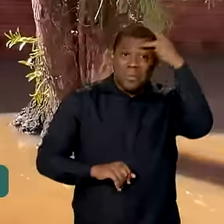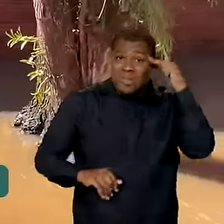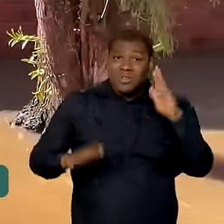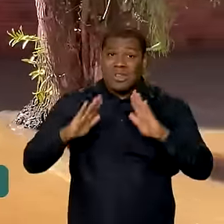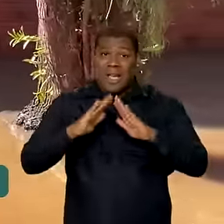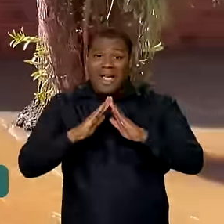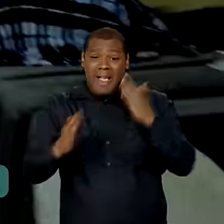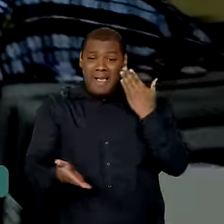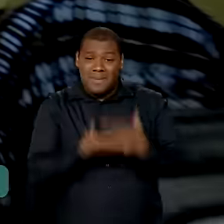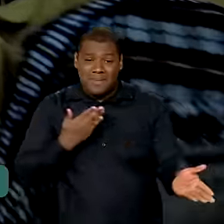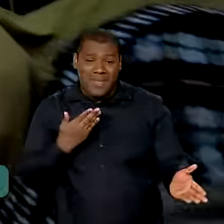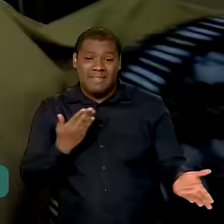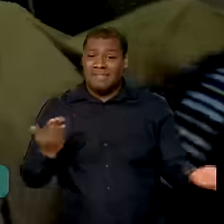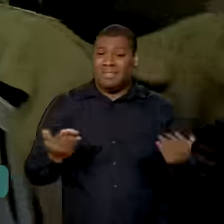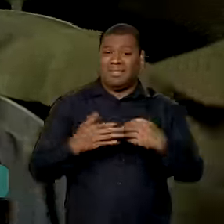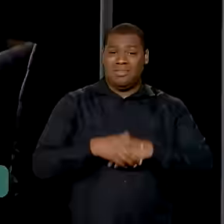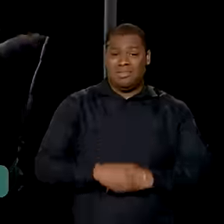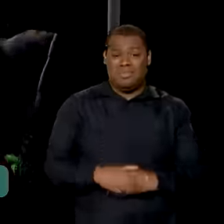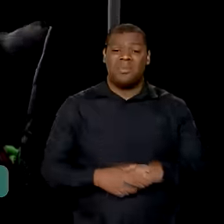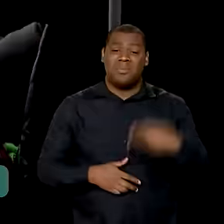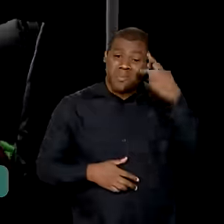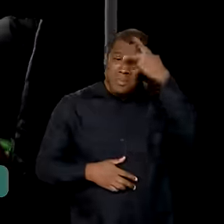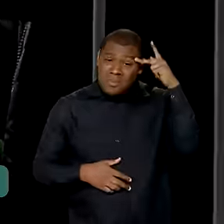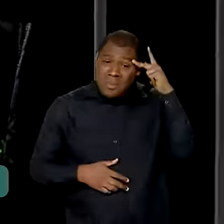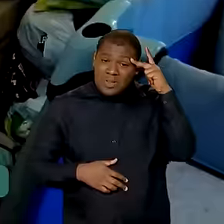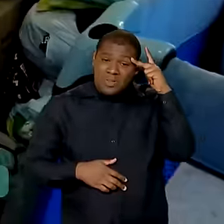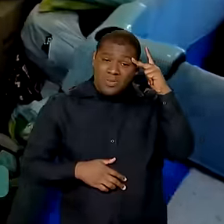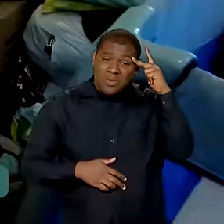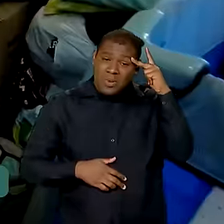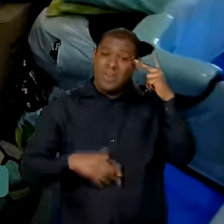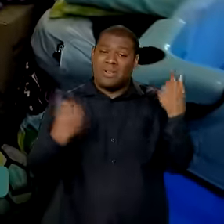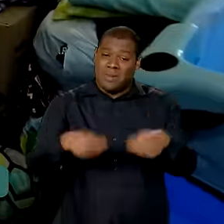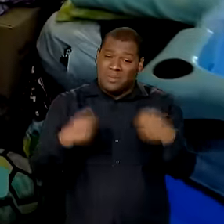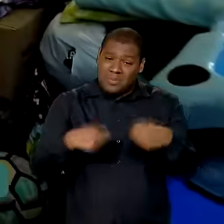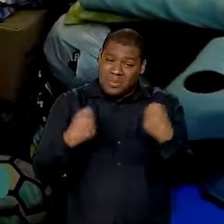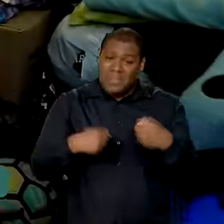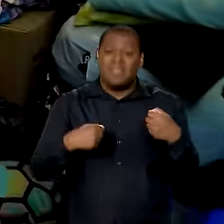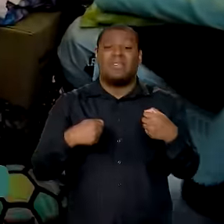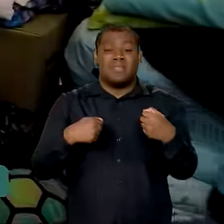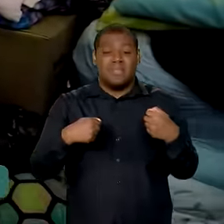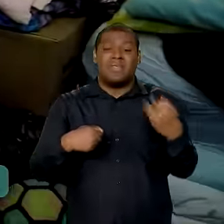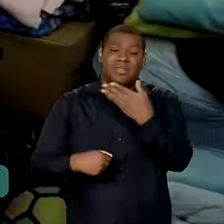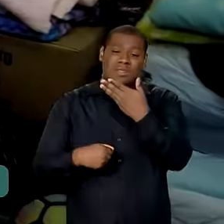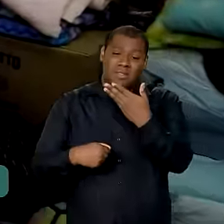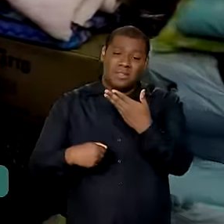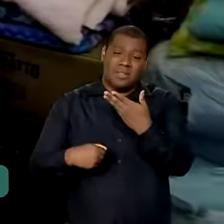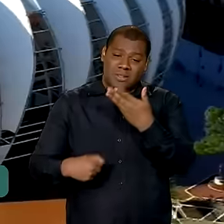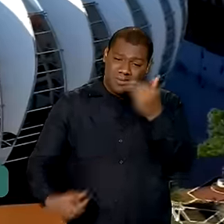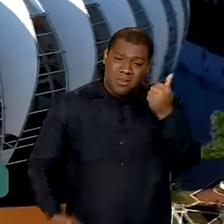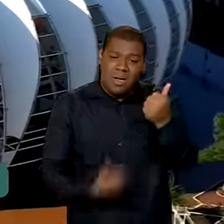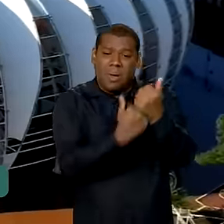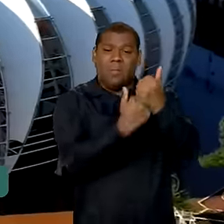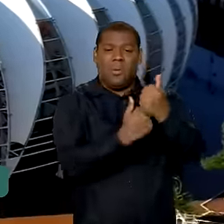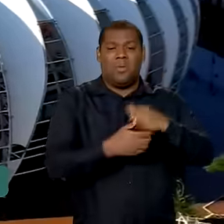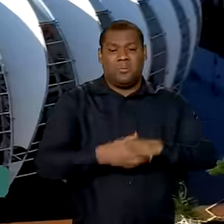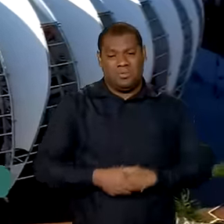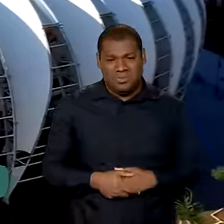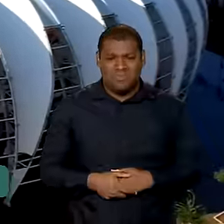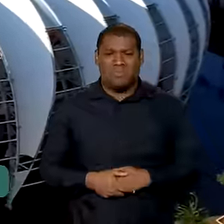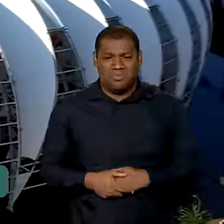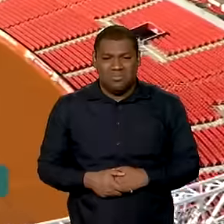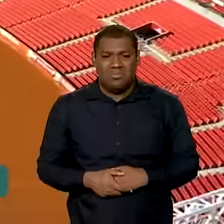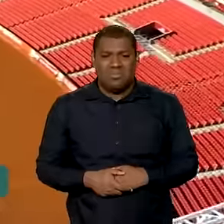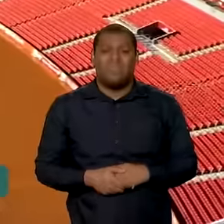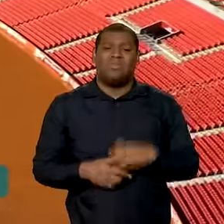desalojados, todos precisando de todo tipo de cuidado e acolhimento. Uma tragédia como